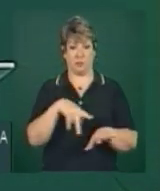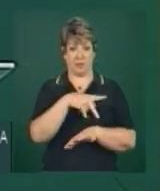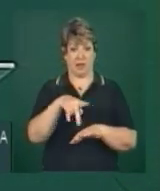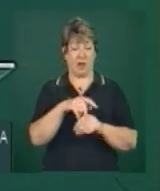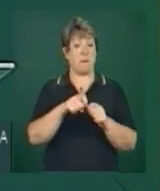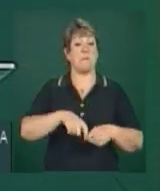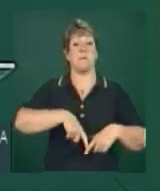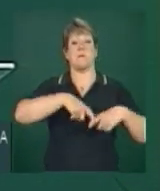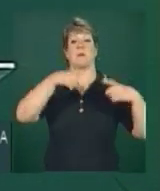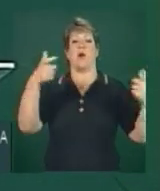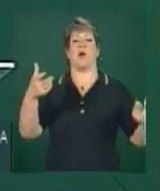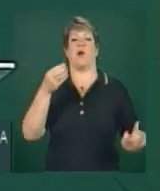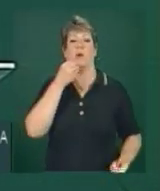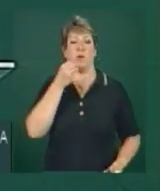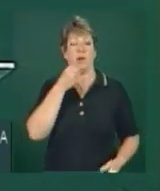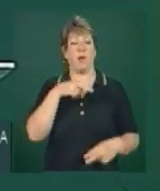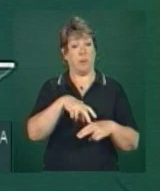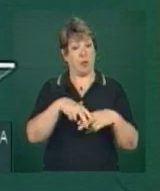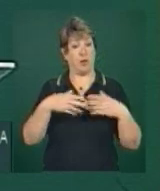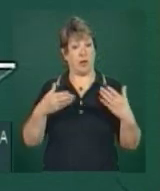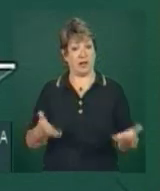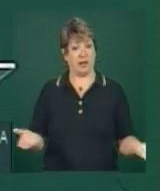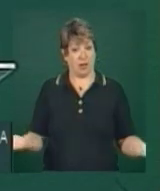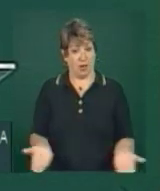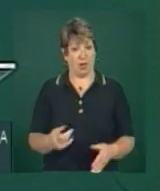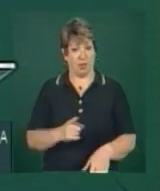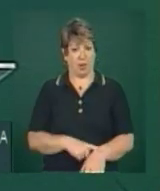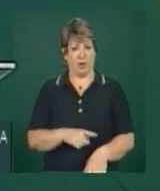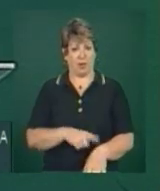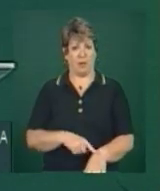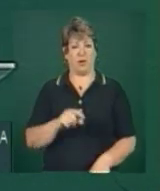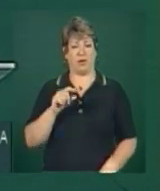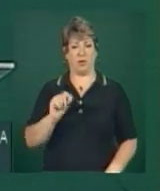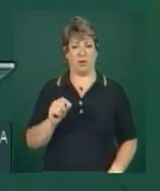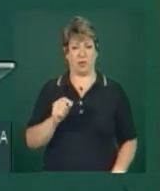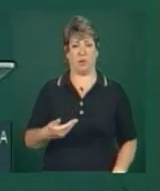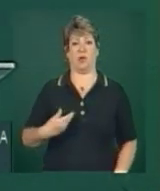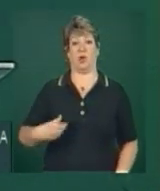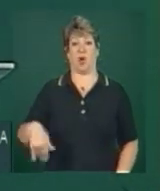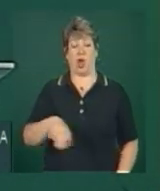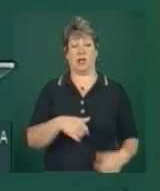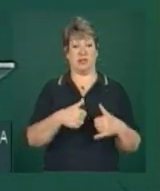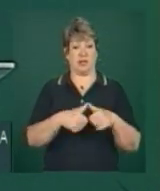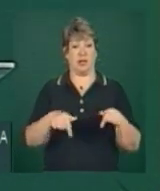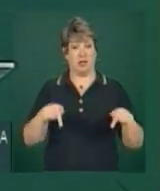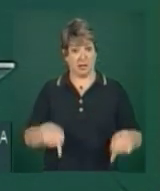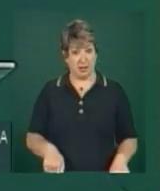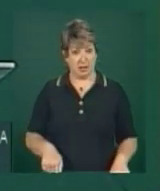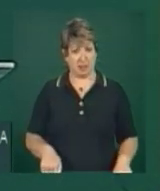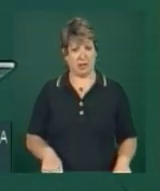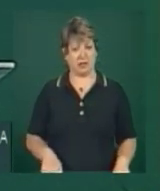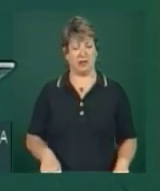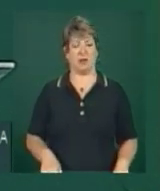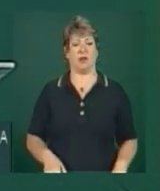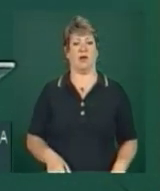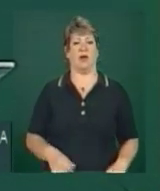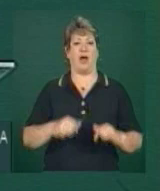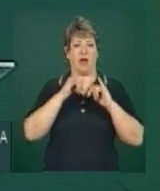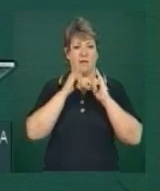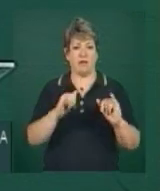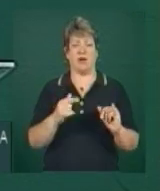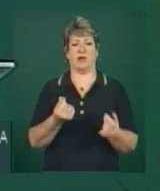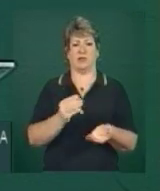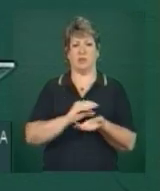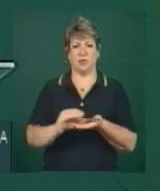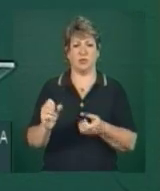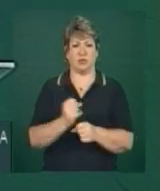maior oportunidade. Por isso, nesse momento que nós estamos aqui propondo o investimento